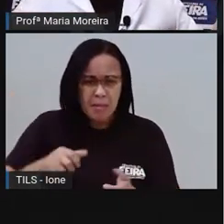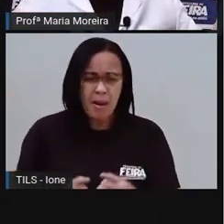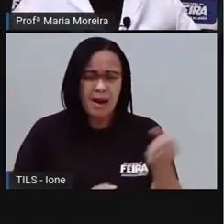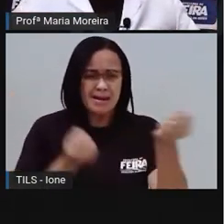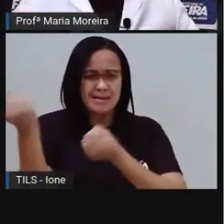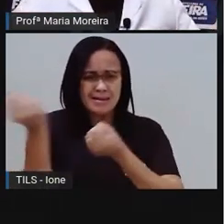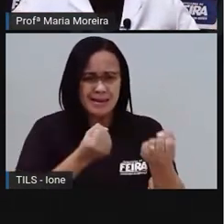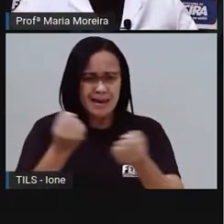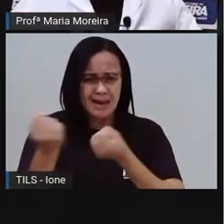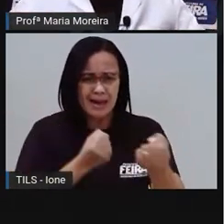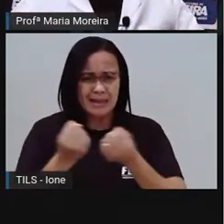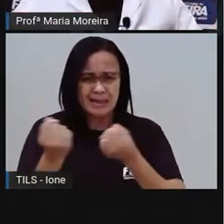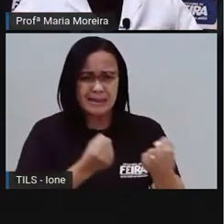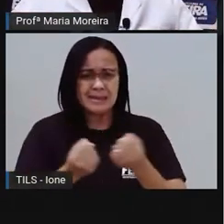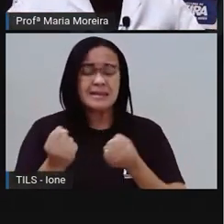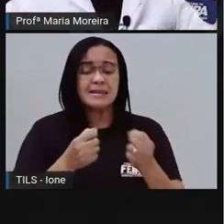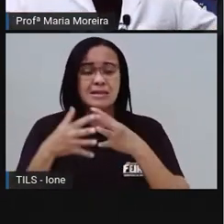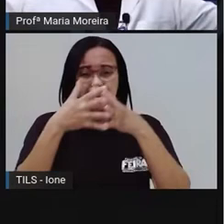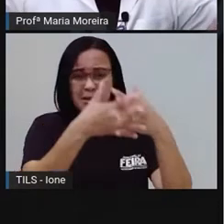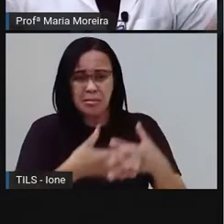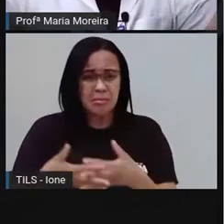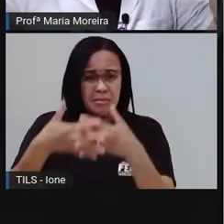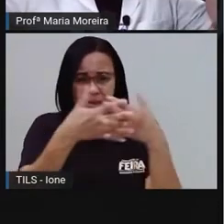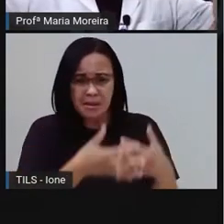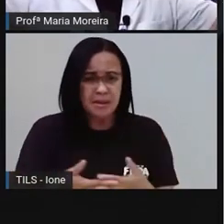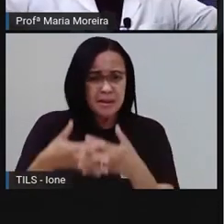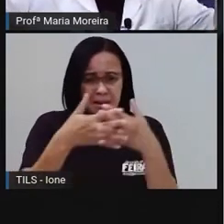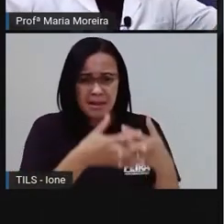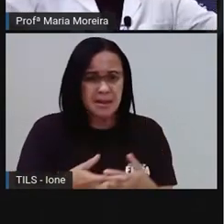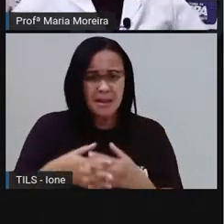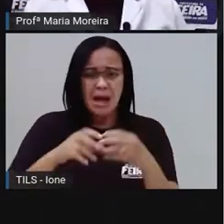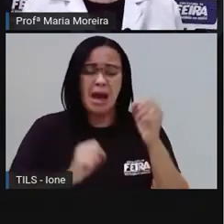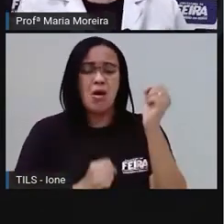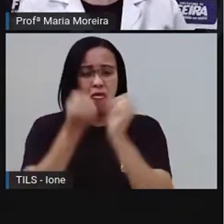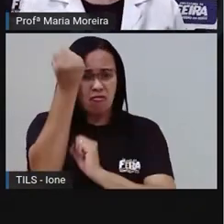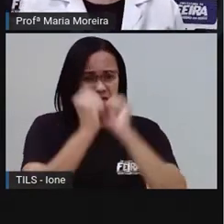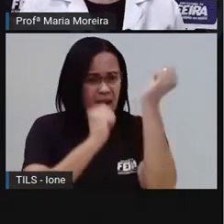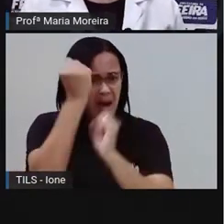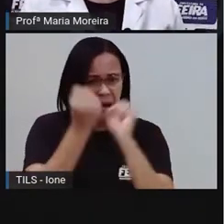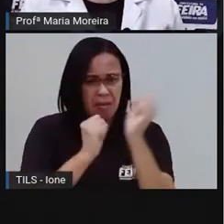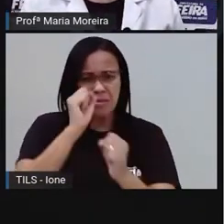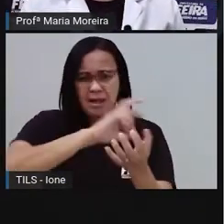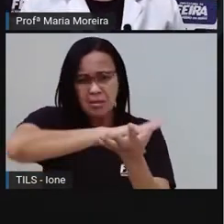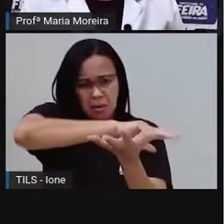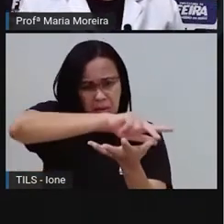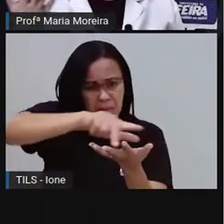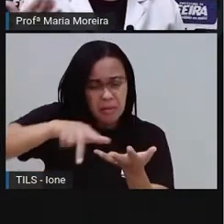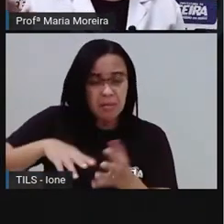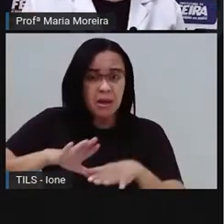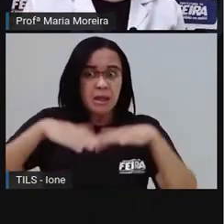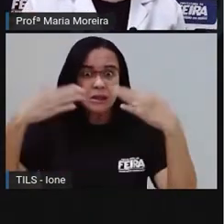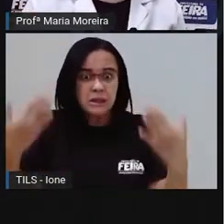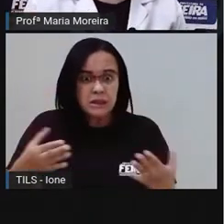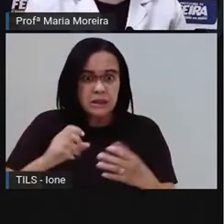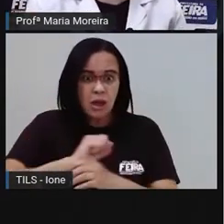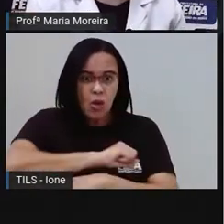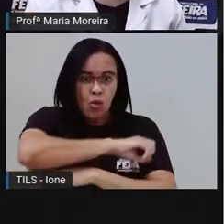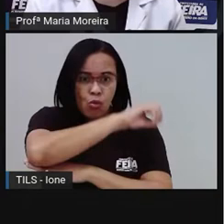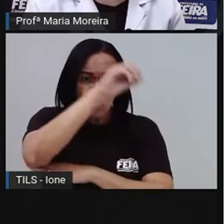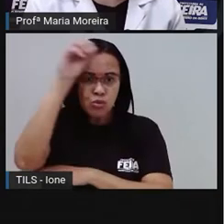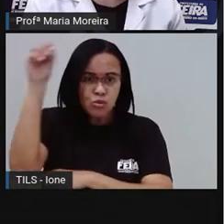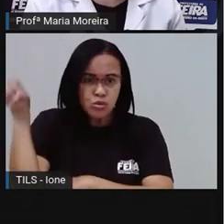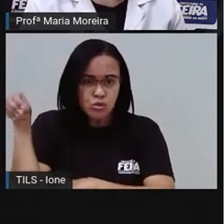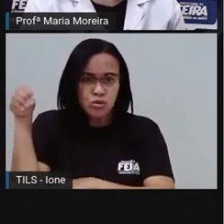poluente que o sol não conseguiu iluminar a de São Paulo. E aí a cidade ficou o quê?